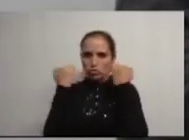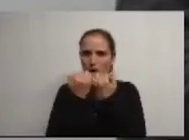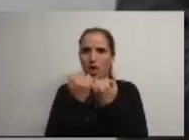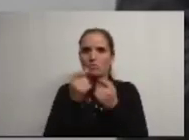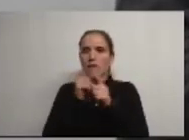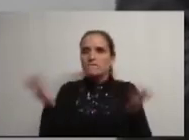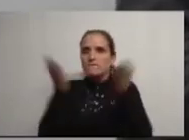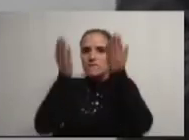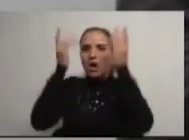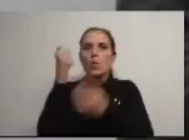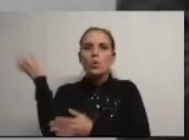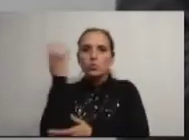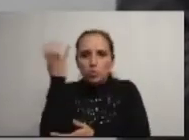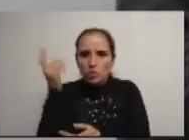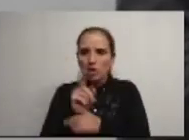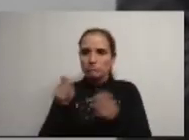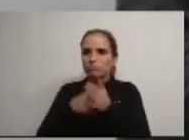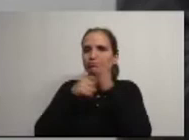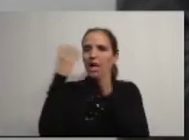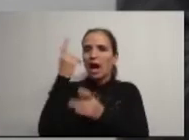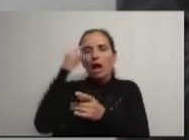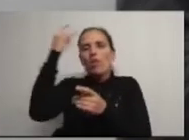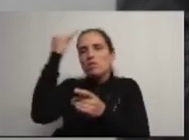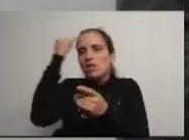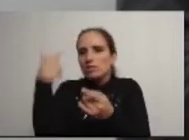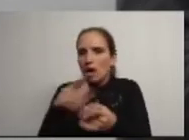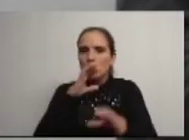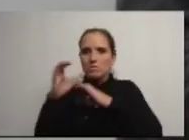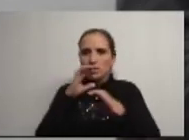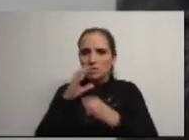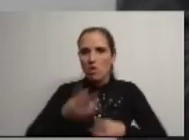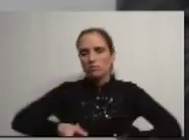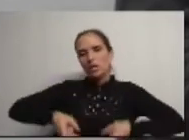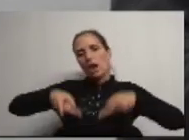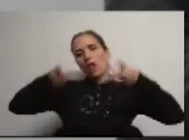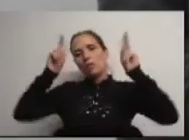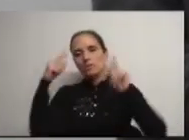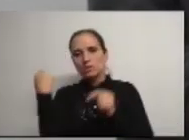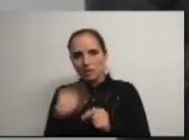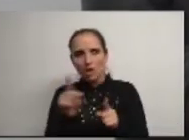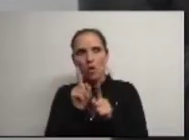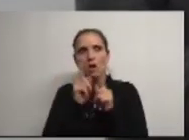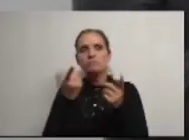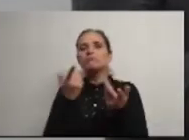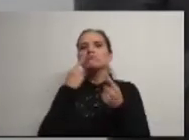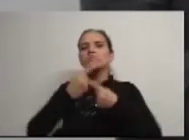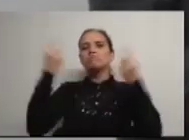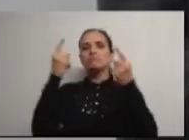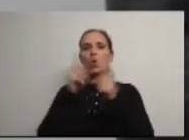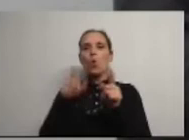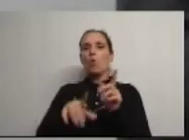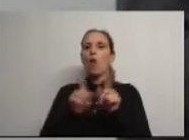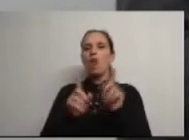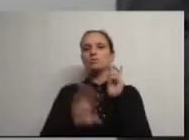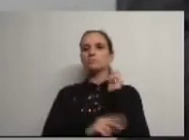promotor de cultura, impulsionador criativo, espaço de comunicação e evento de liberdade, montra de um conselho que se quer moderno e em